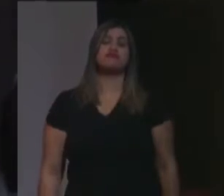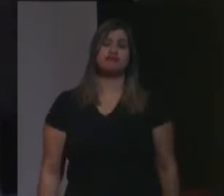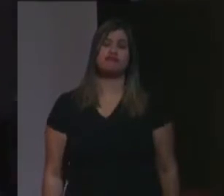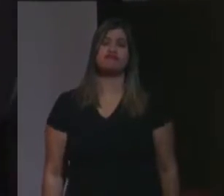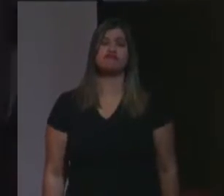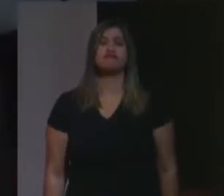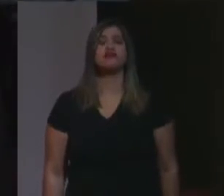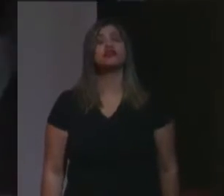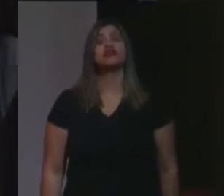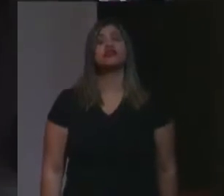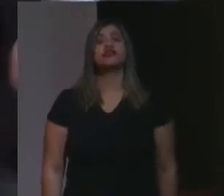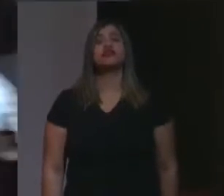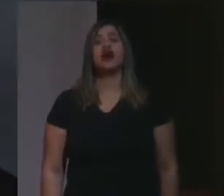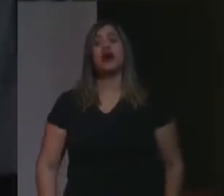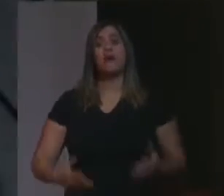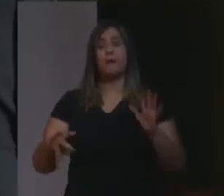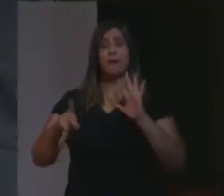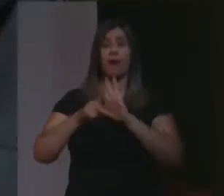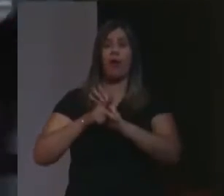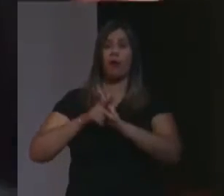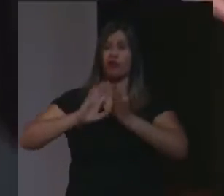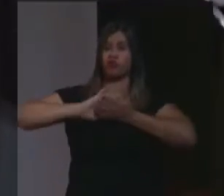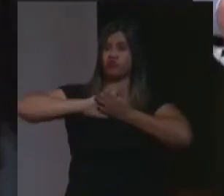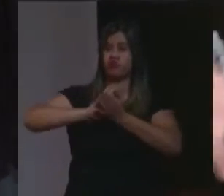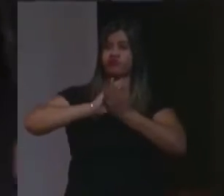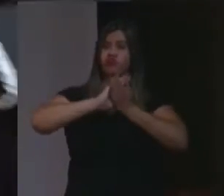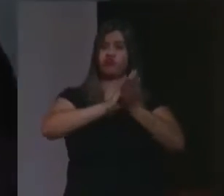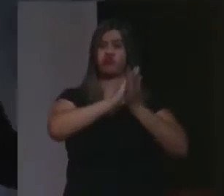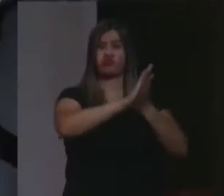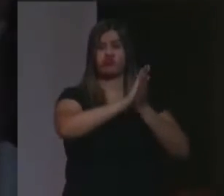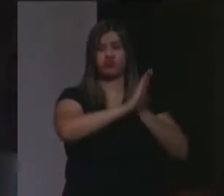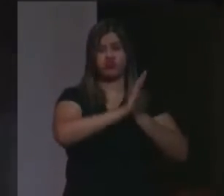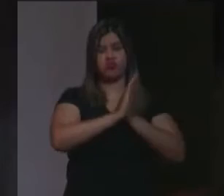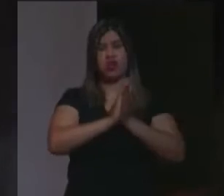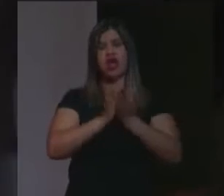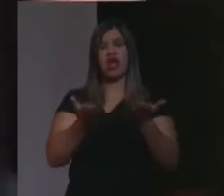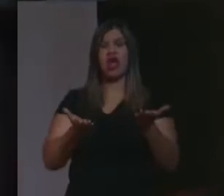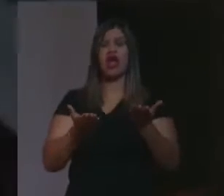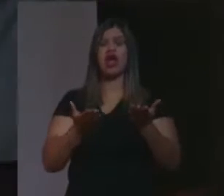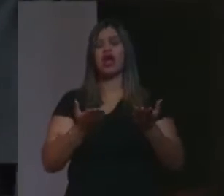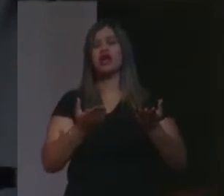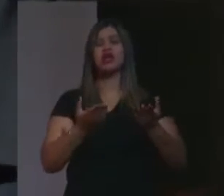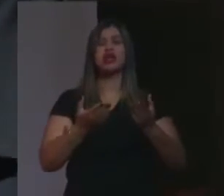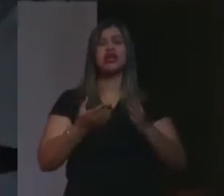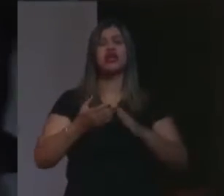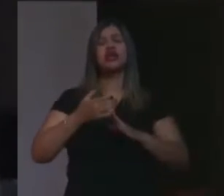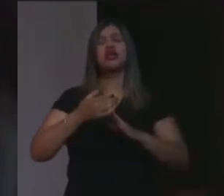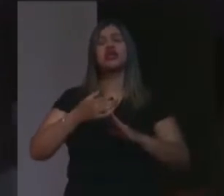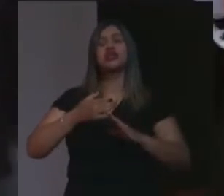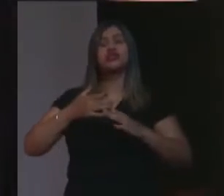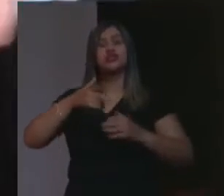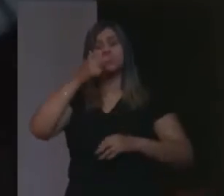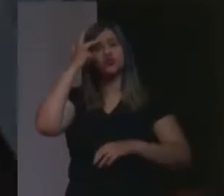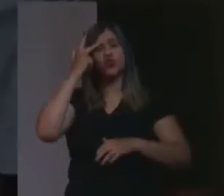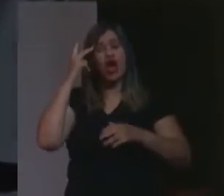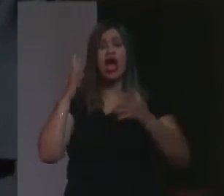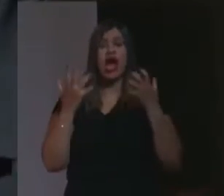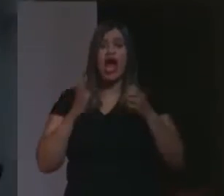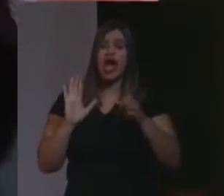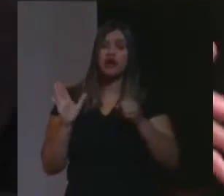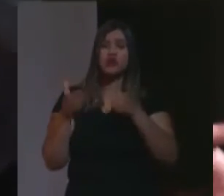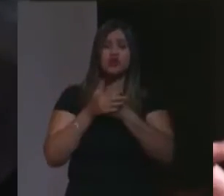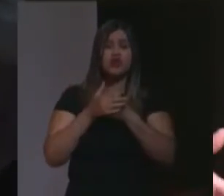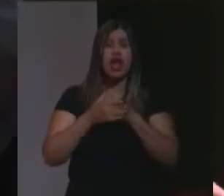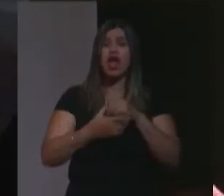do extermínio da excludente de antijuricidade, das excludentes que querem acobertar o